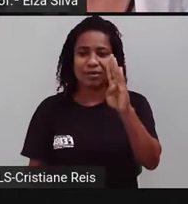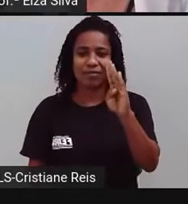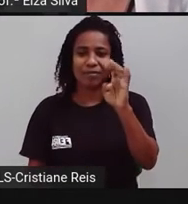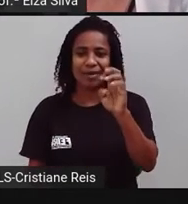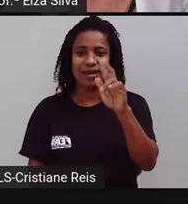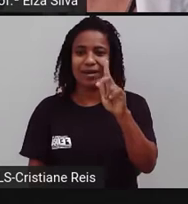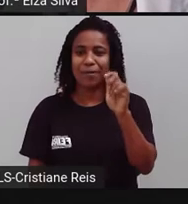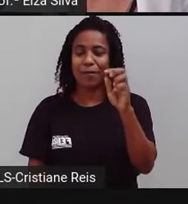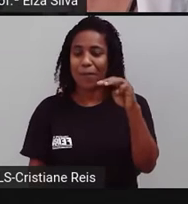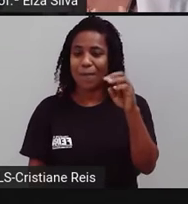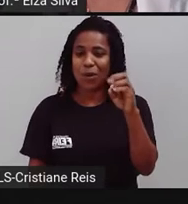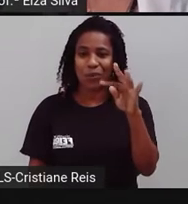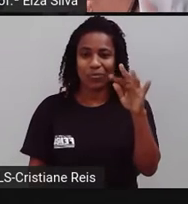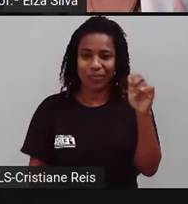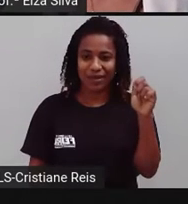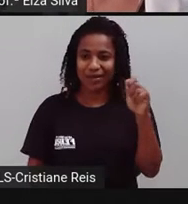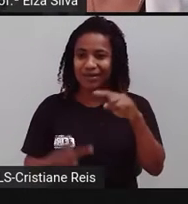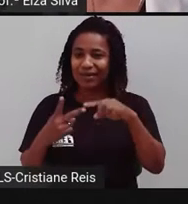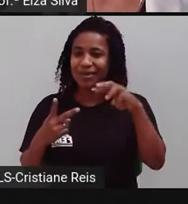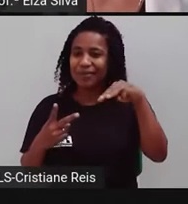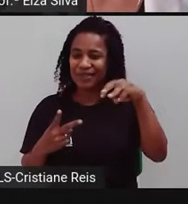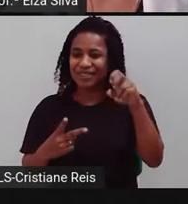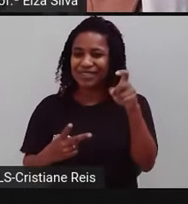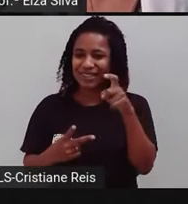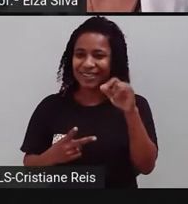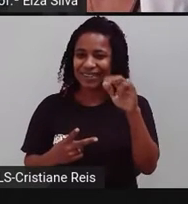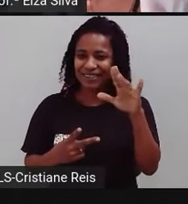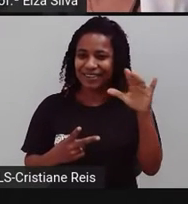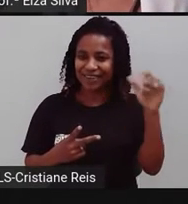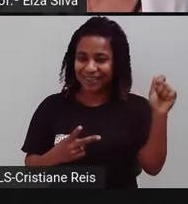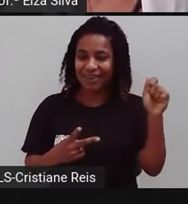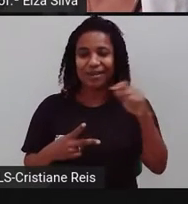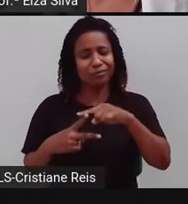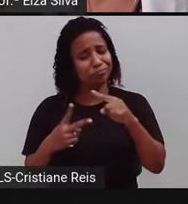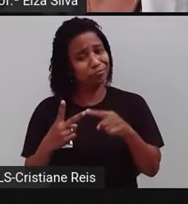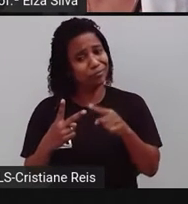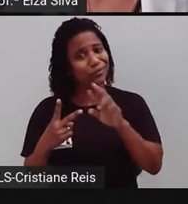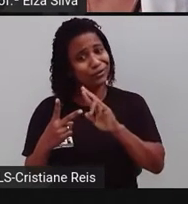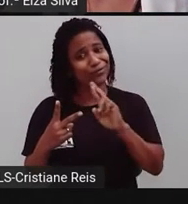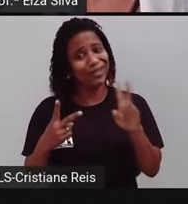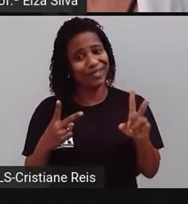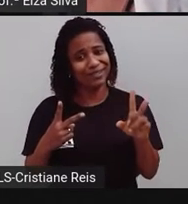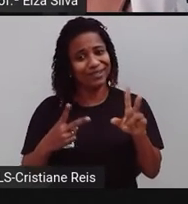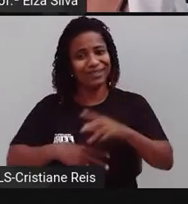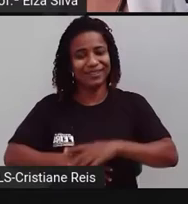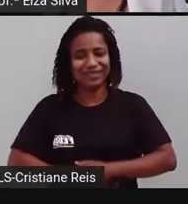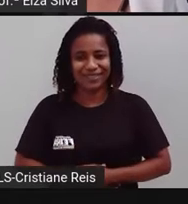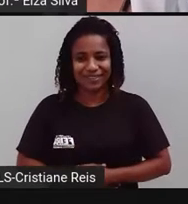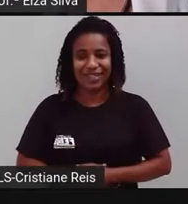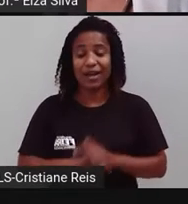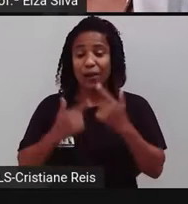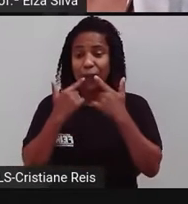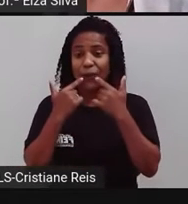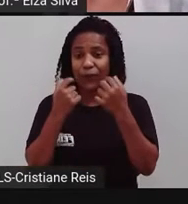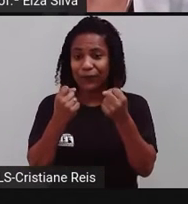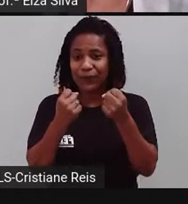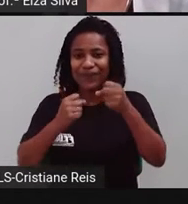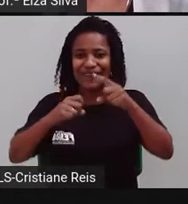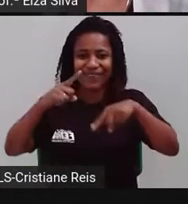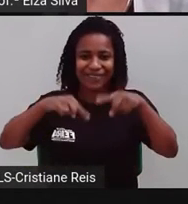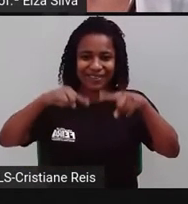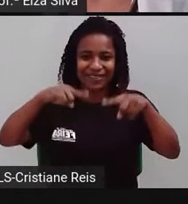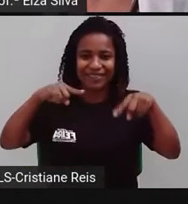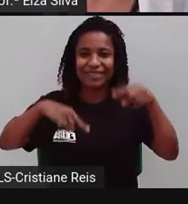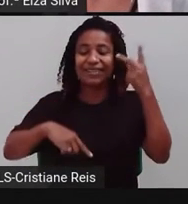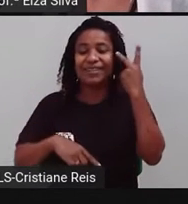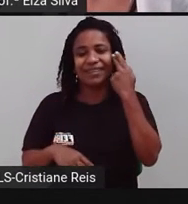mexerica. Então, essas diferenças linguísticas são naturais. Ok, students? Agora, gostaria também de